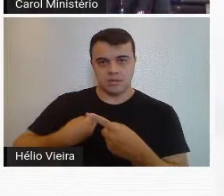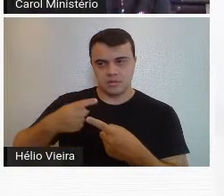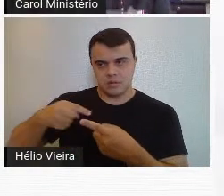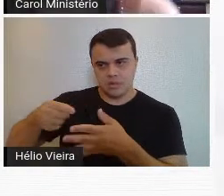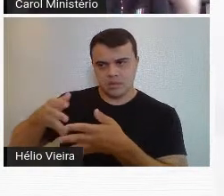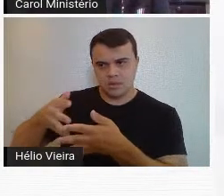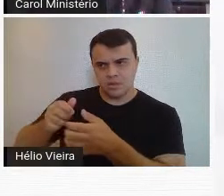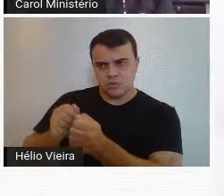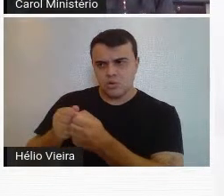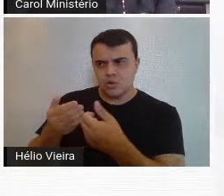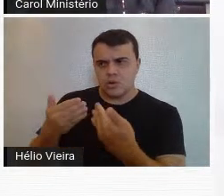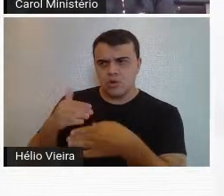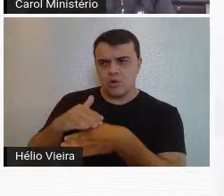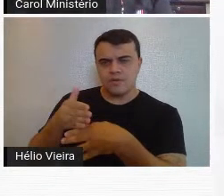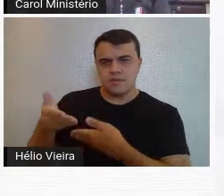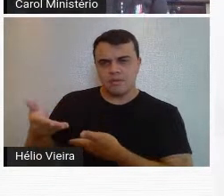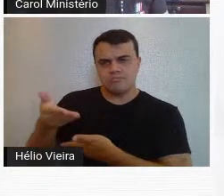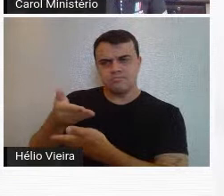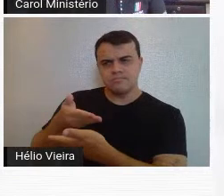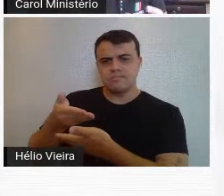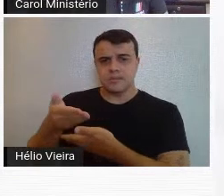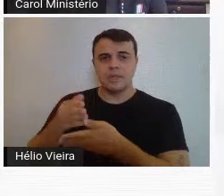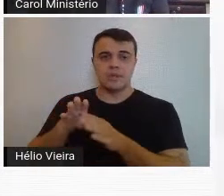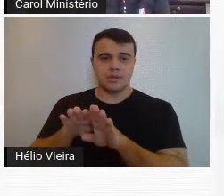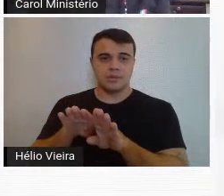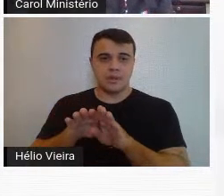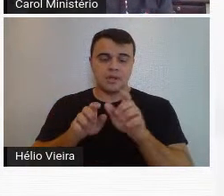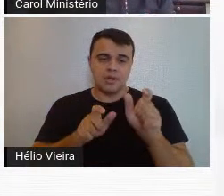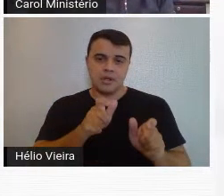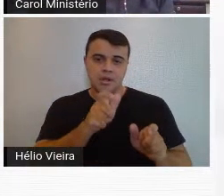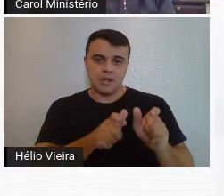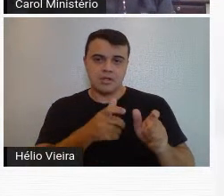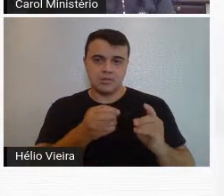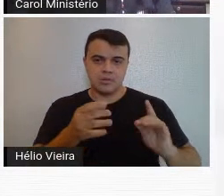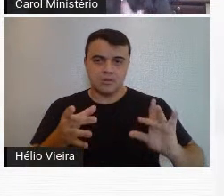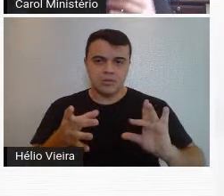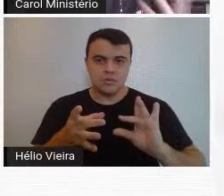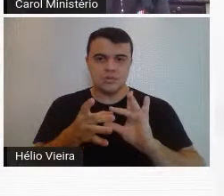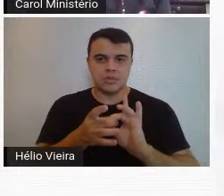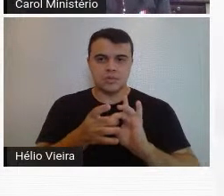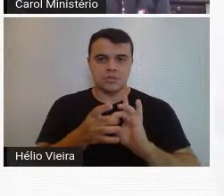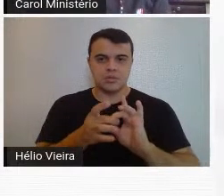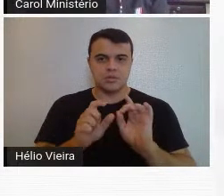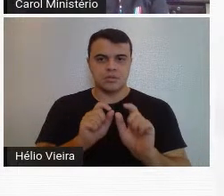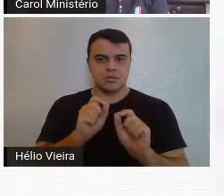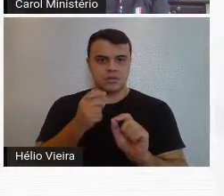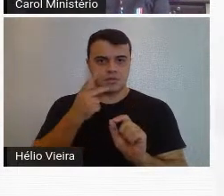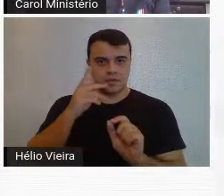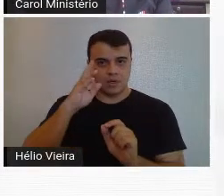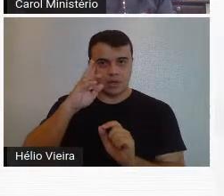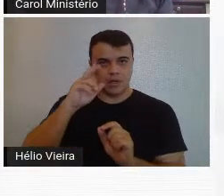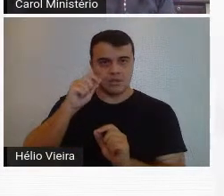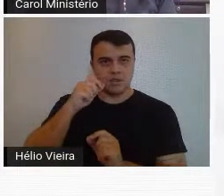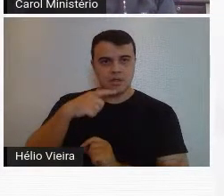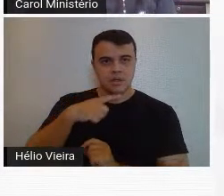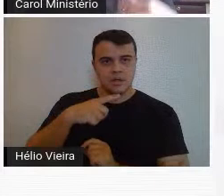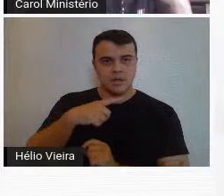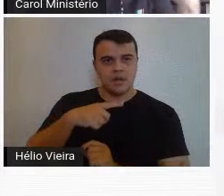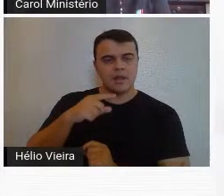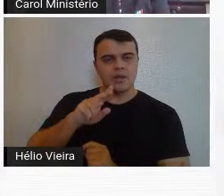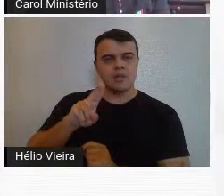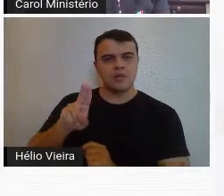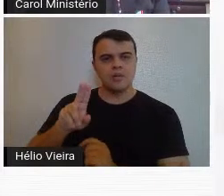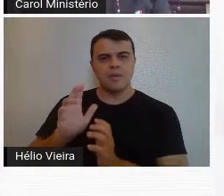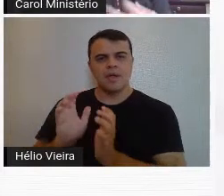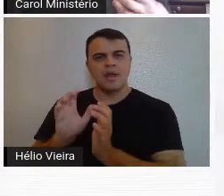plásticos, conversavam, trocavam ideias, eles mesmos eram muito unidos, eles tinham um grupo que chamavam Meninos do Estrela, que era o